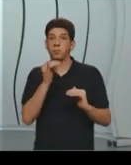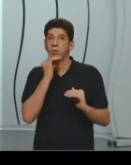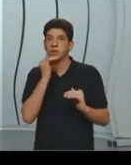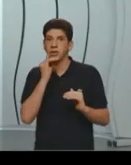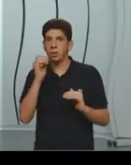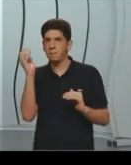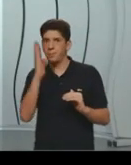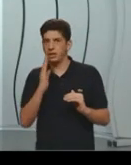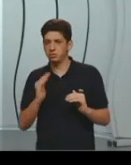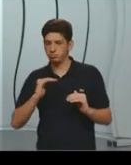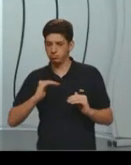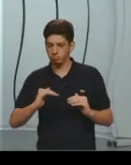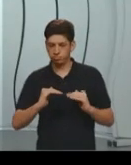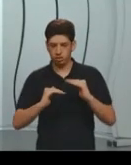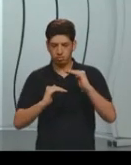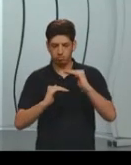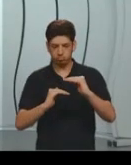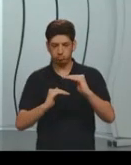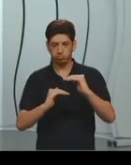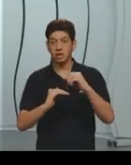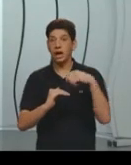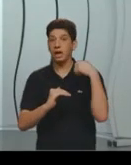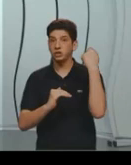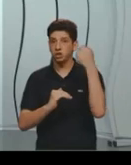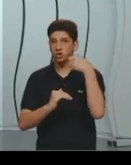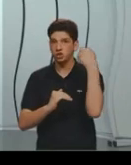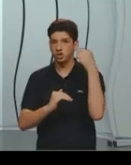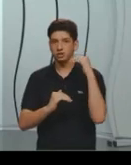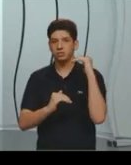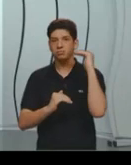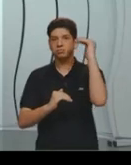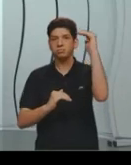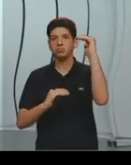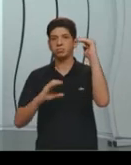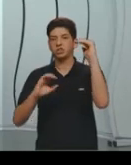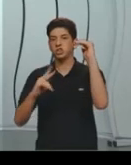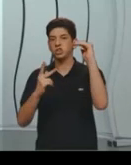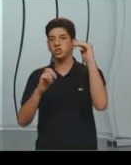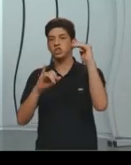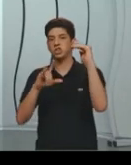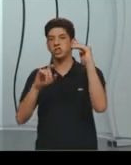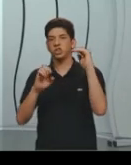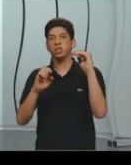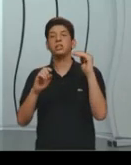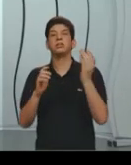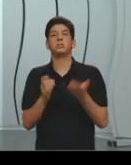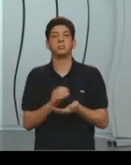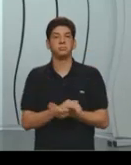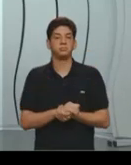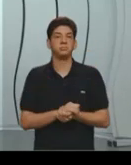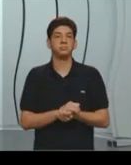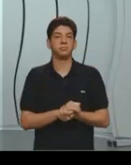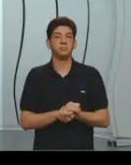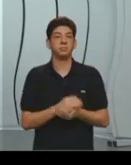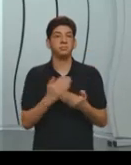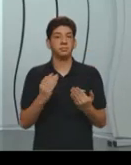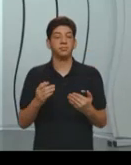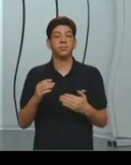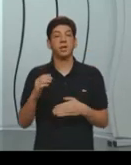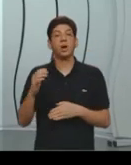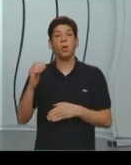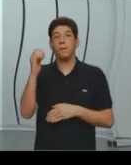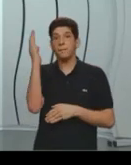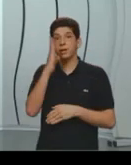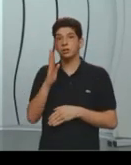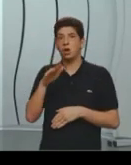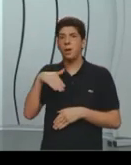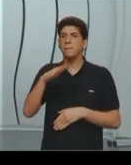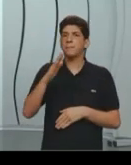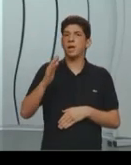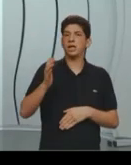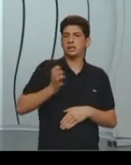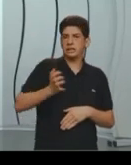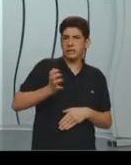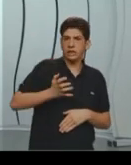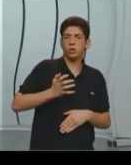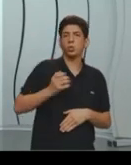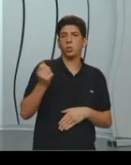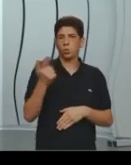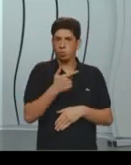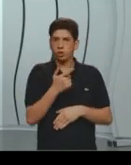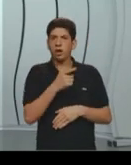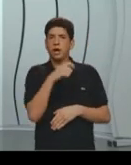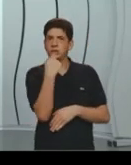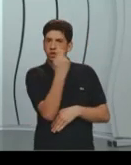bem atrás, por exemplo, da Argentina e do Chile. Então o Brasil é muito mais rico que a Argentina, ele tem uma renda per capita muito maior,